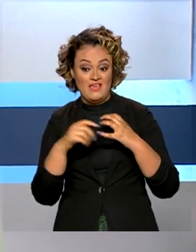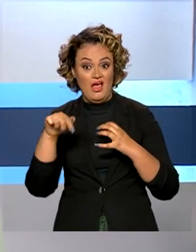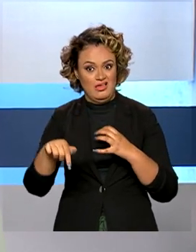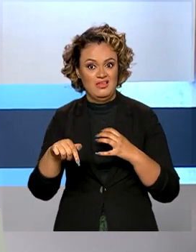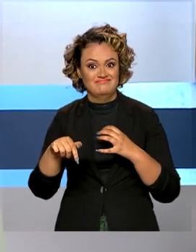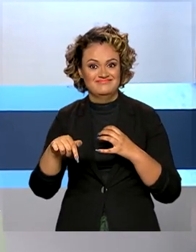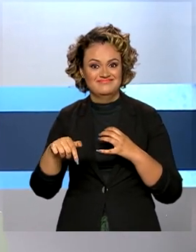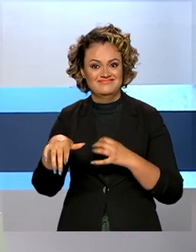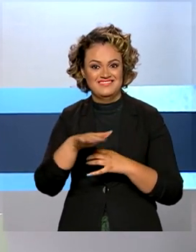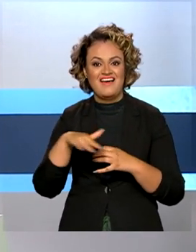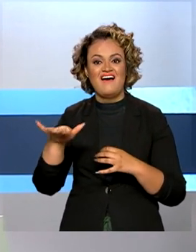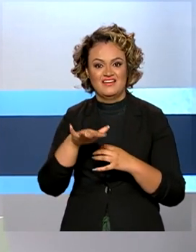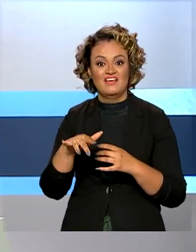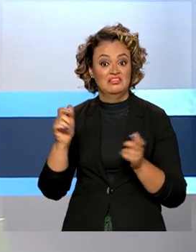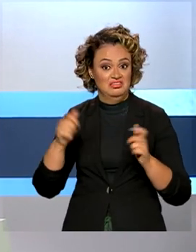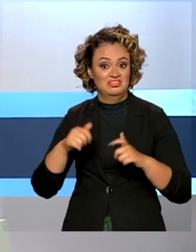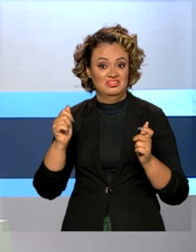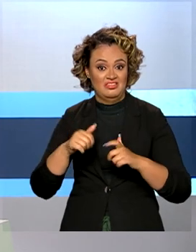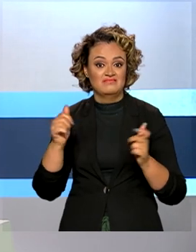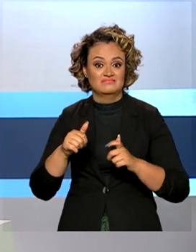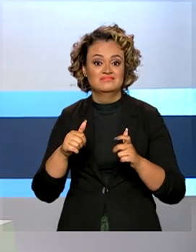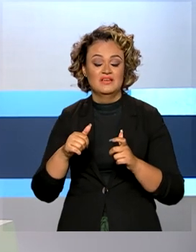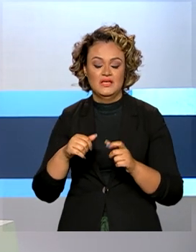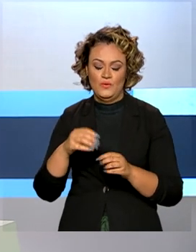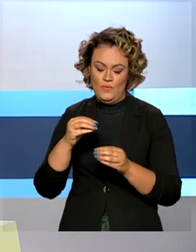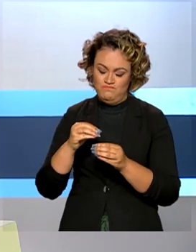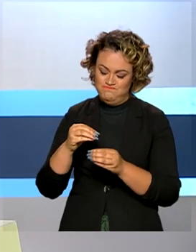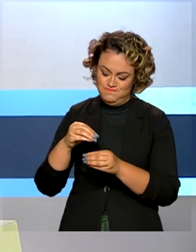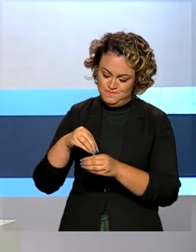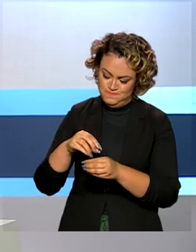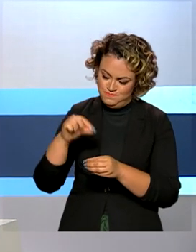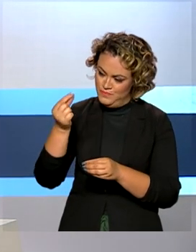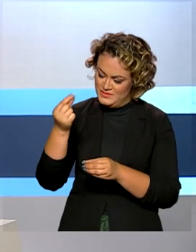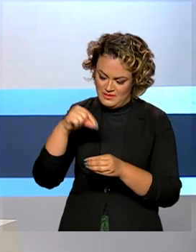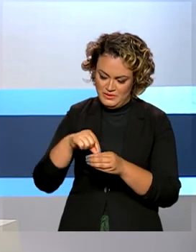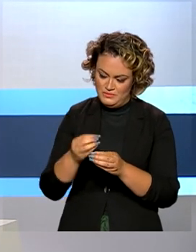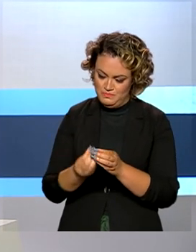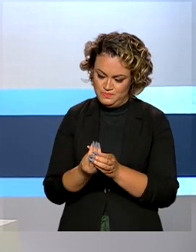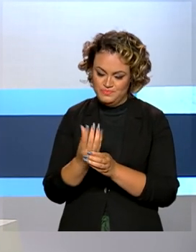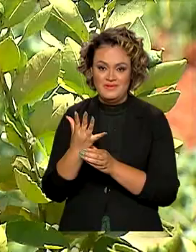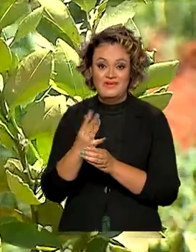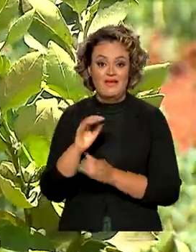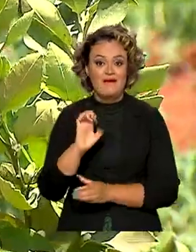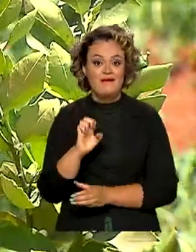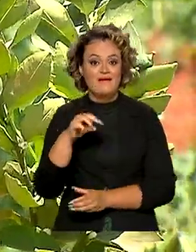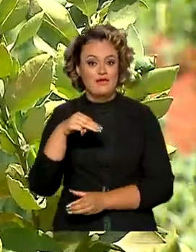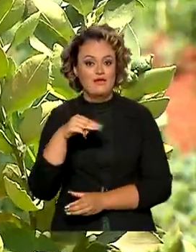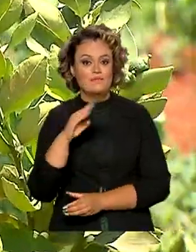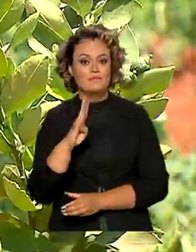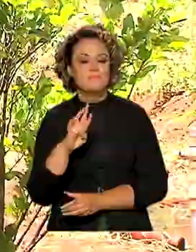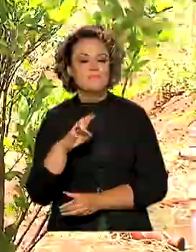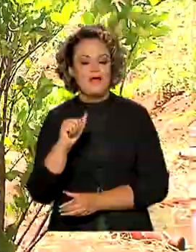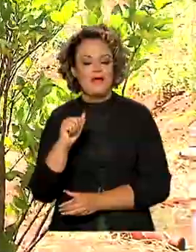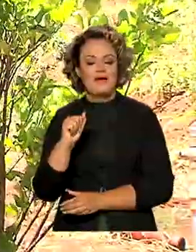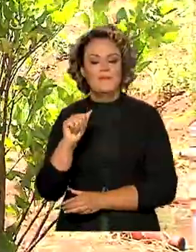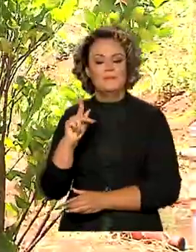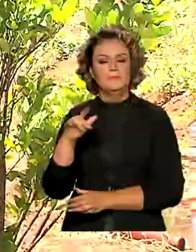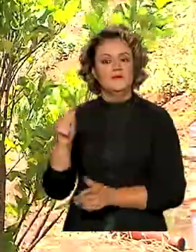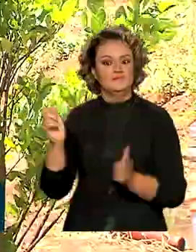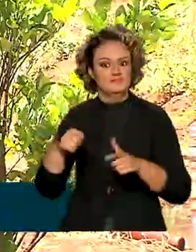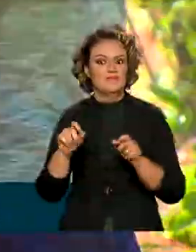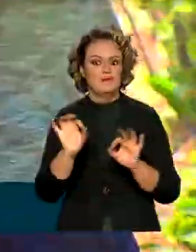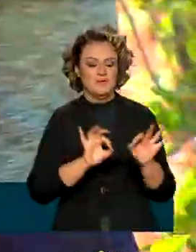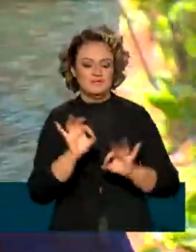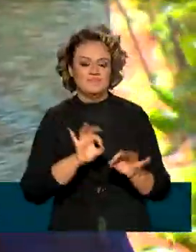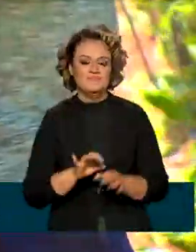polo de fruticultura com mudas geneticamente modificadas pela Embrapa. Seu milto produz, de